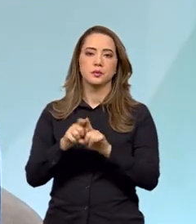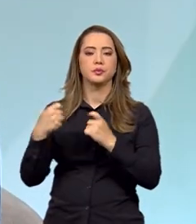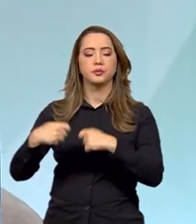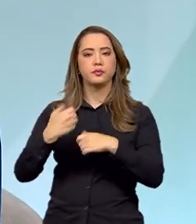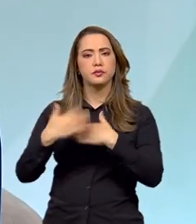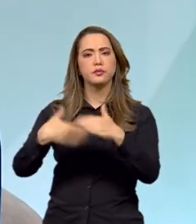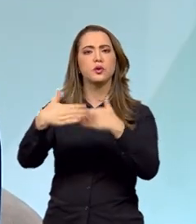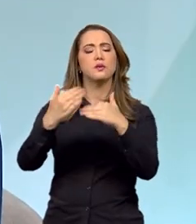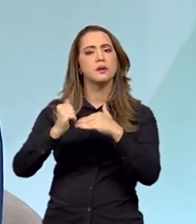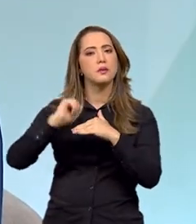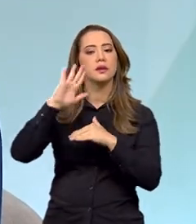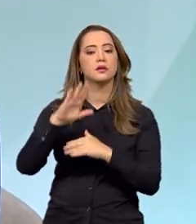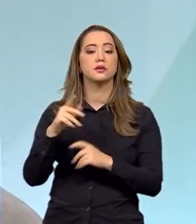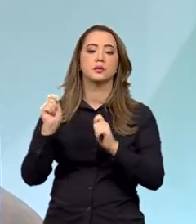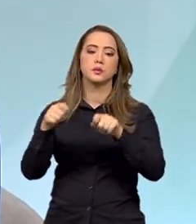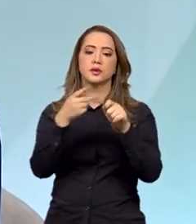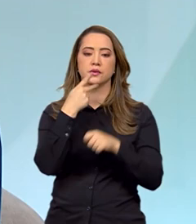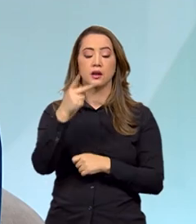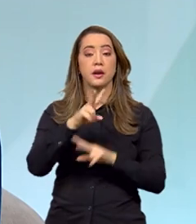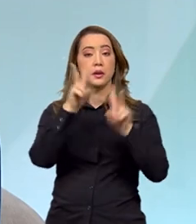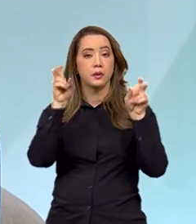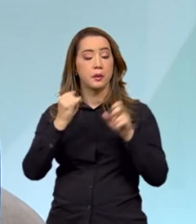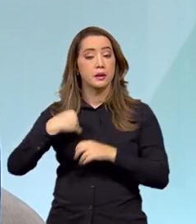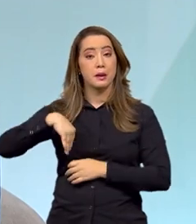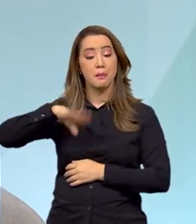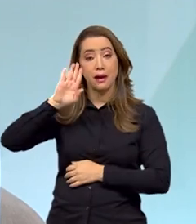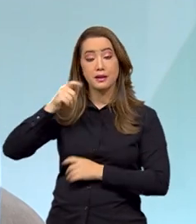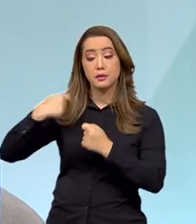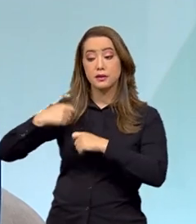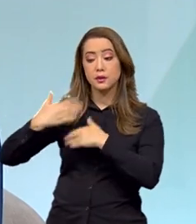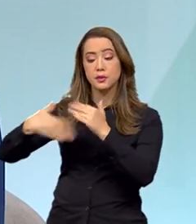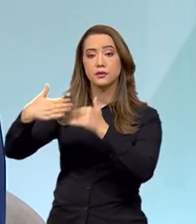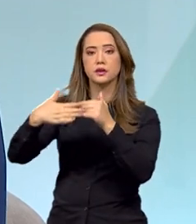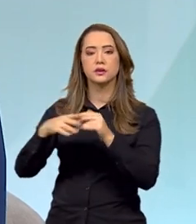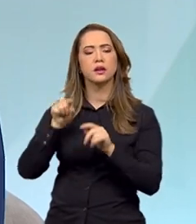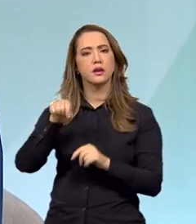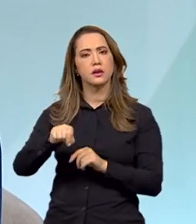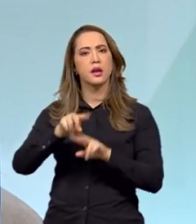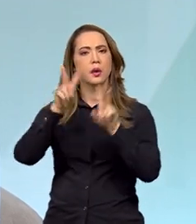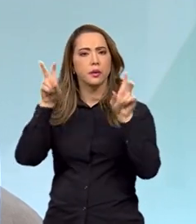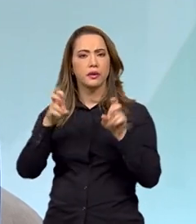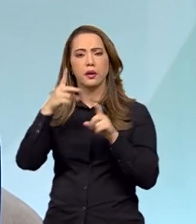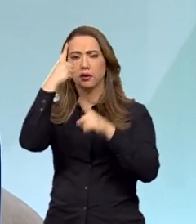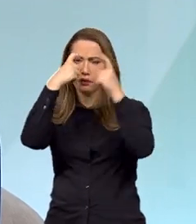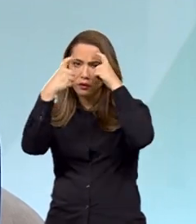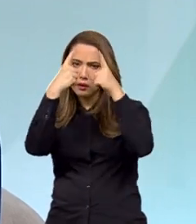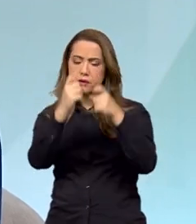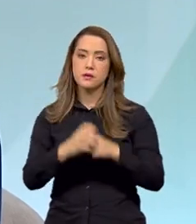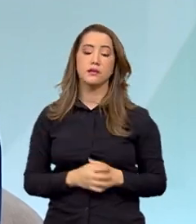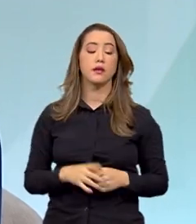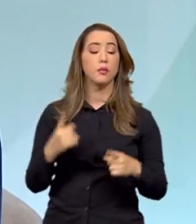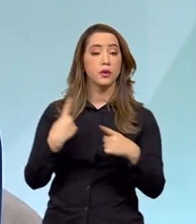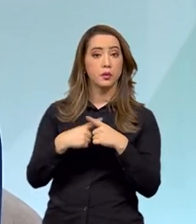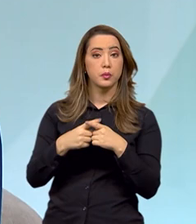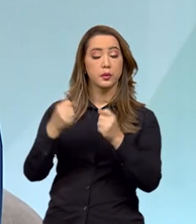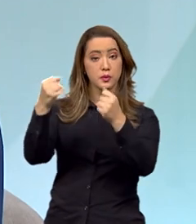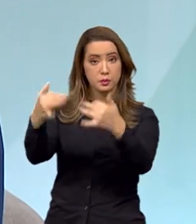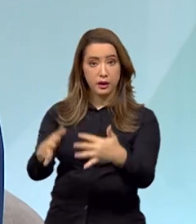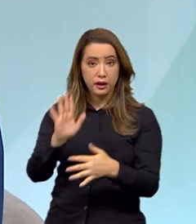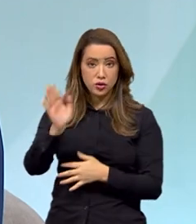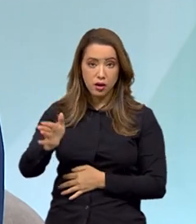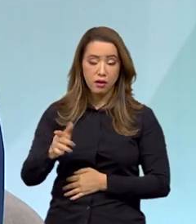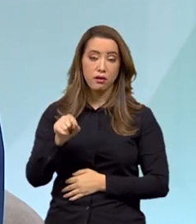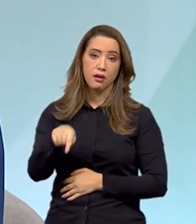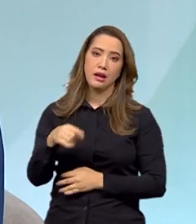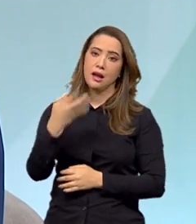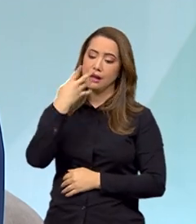que avançar. E eu diria que talvez o tema que mais tenhamos que avançar é justamente o tema da violência. Porque, como eu falei, a